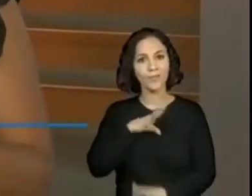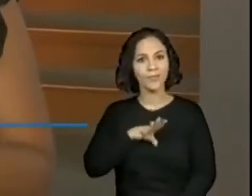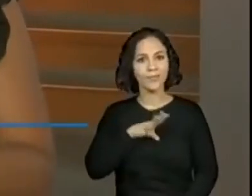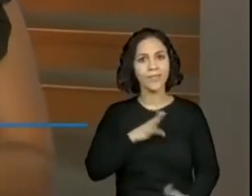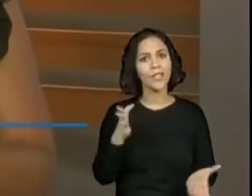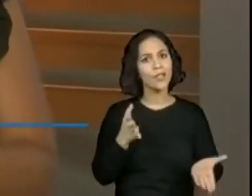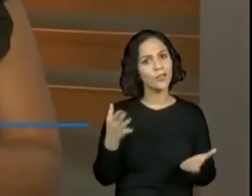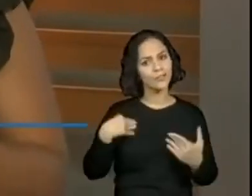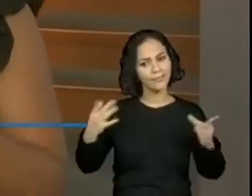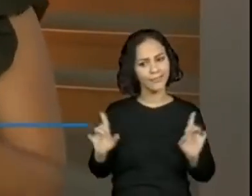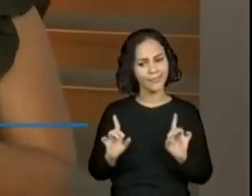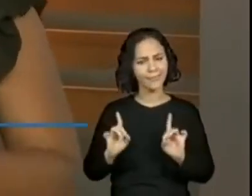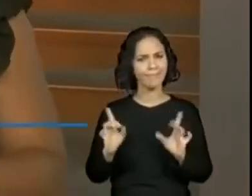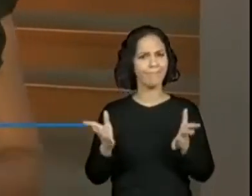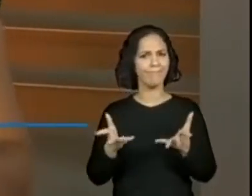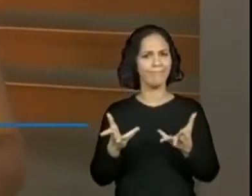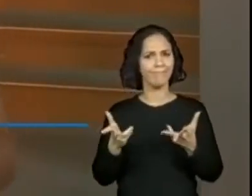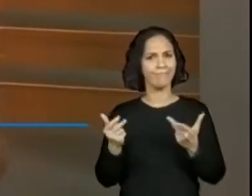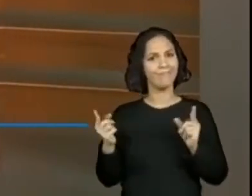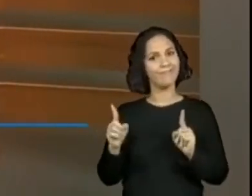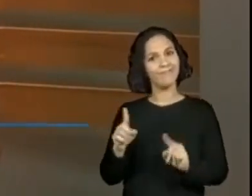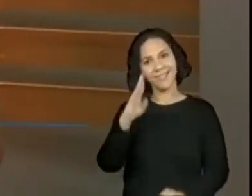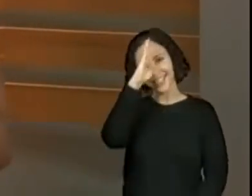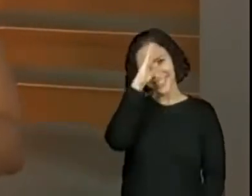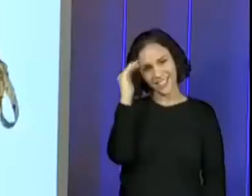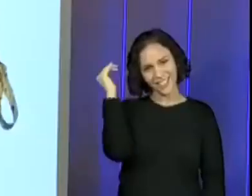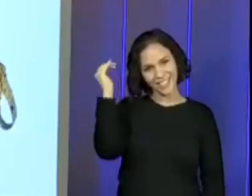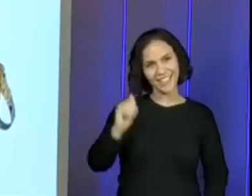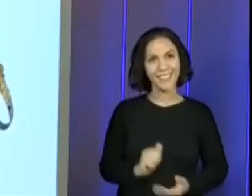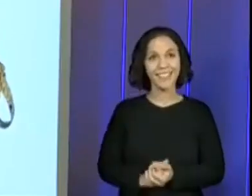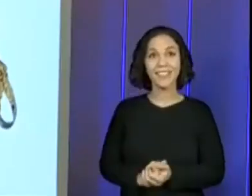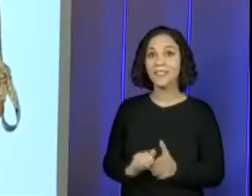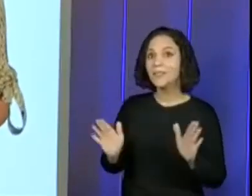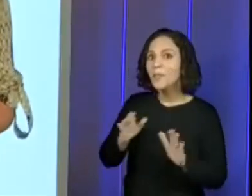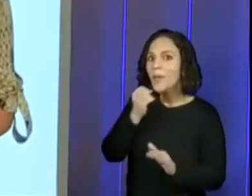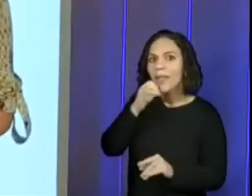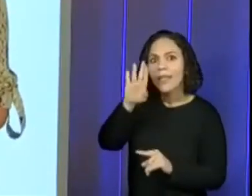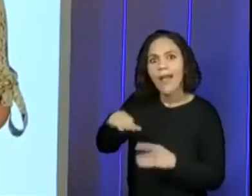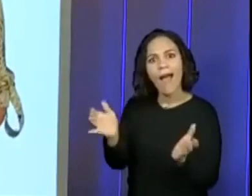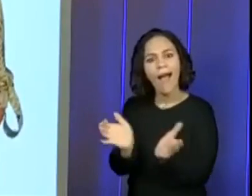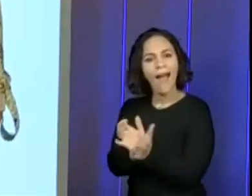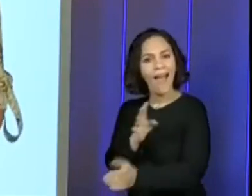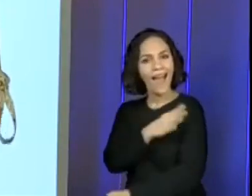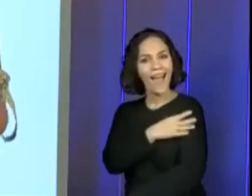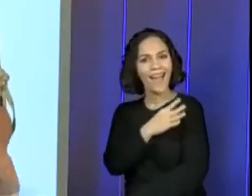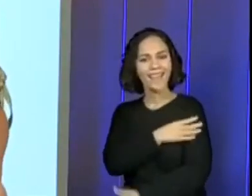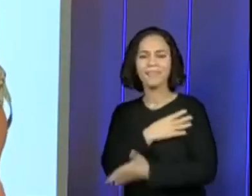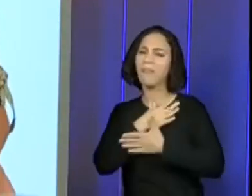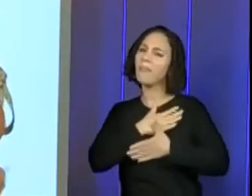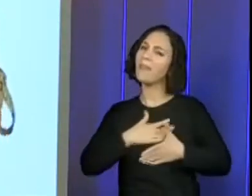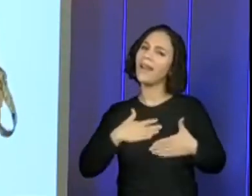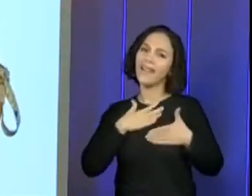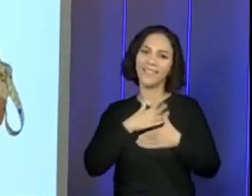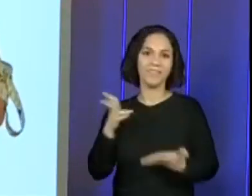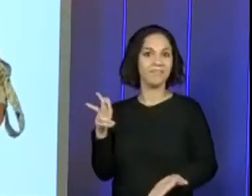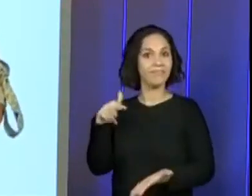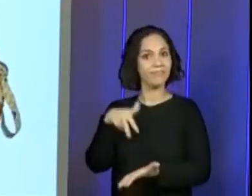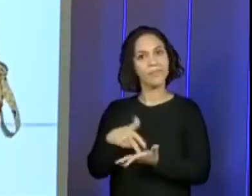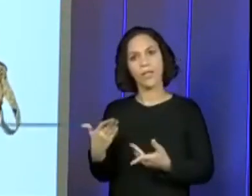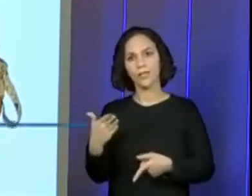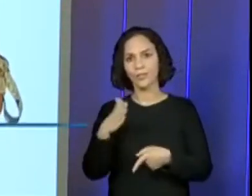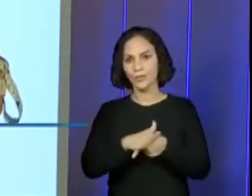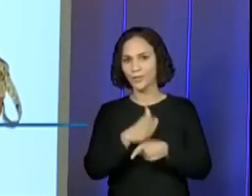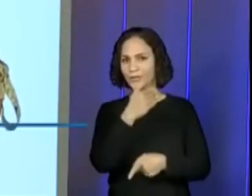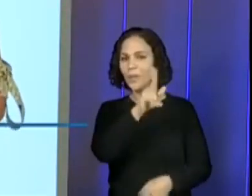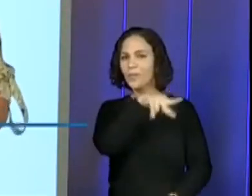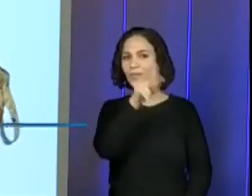eu estou super bem acompanhada da minha companheira Regiane. Boa tarde, turma do quarto ano! um prazer estar aqui ajudando nessa